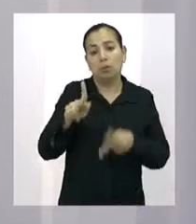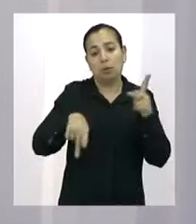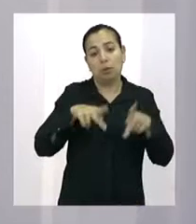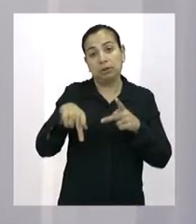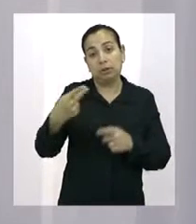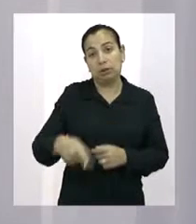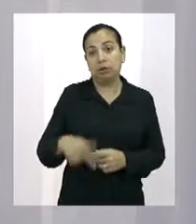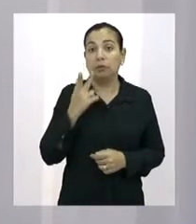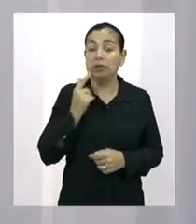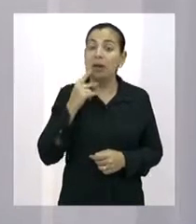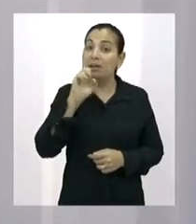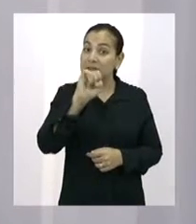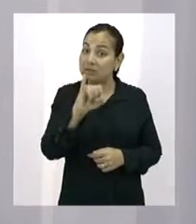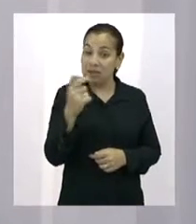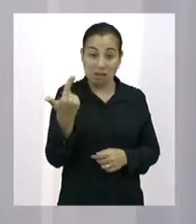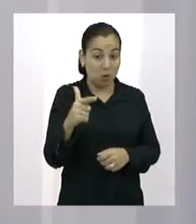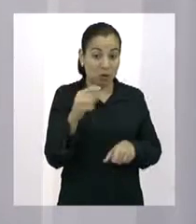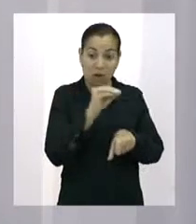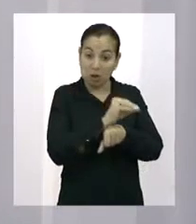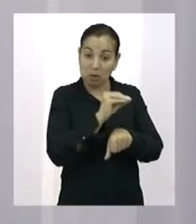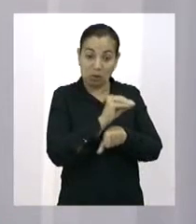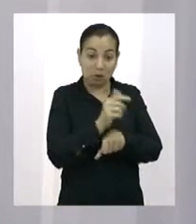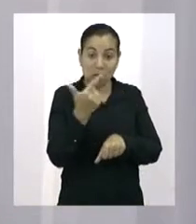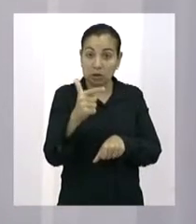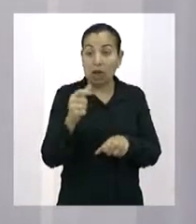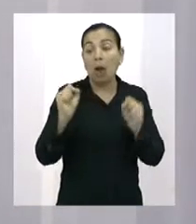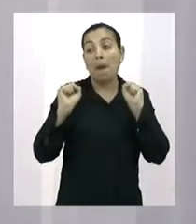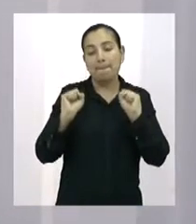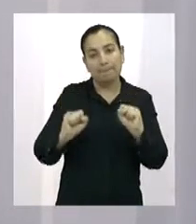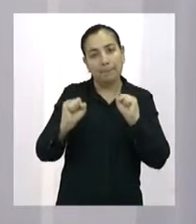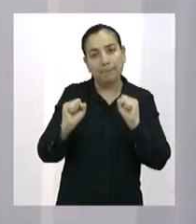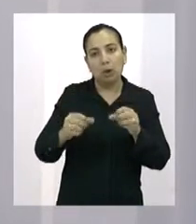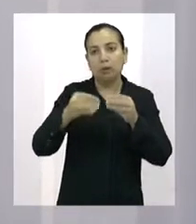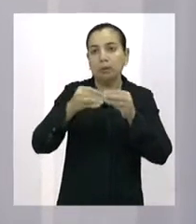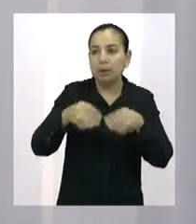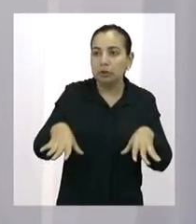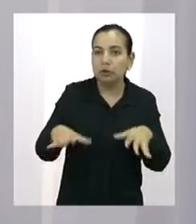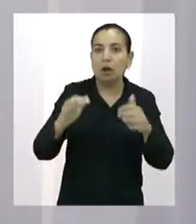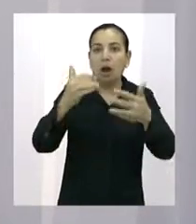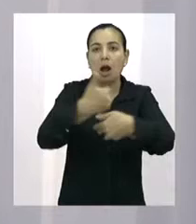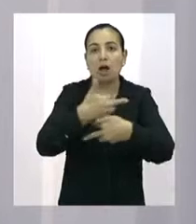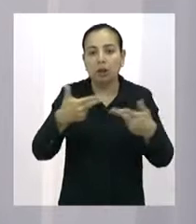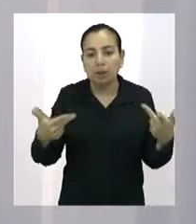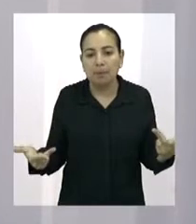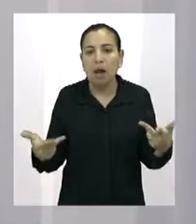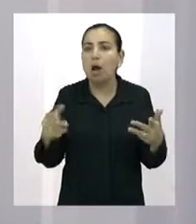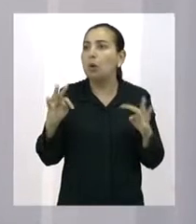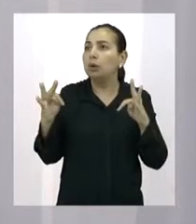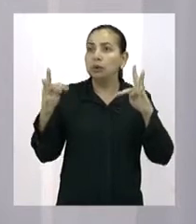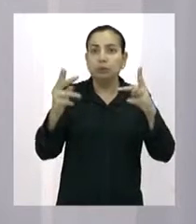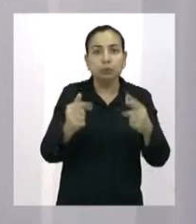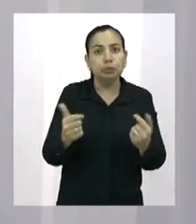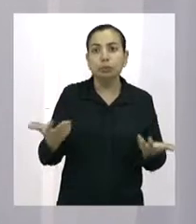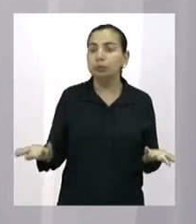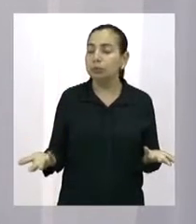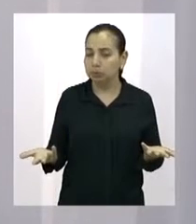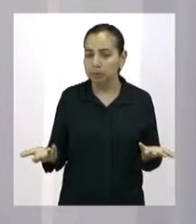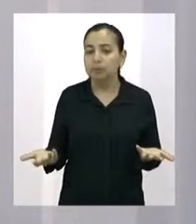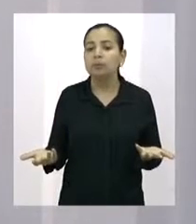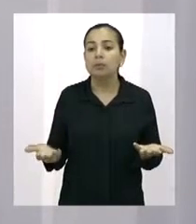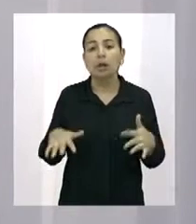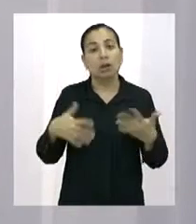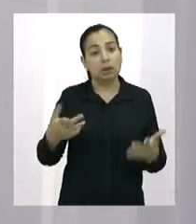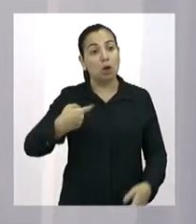se a gente não preservar, animais serão extintos, o ecossistema todo vai ser prejudicado. E a nossa luta foi no sentido de que